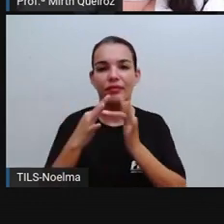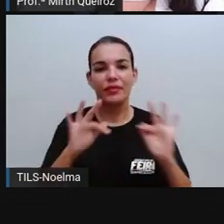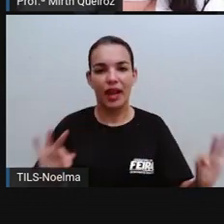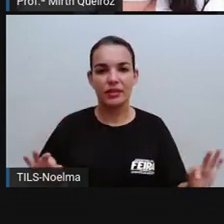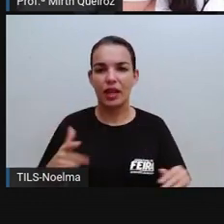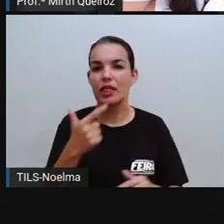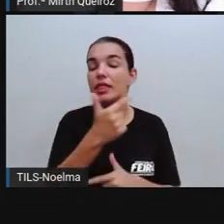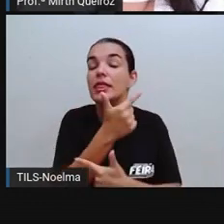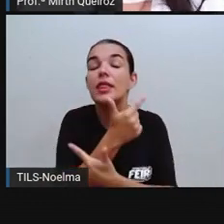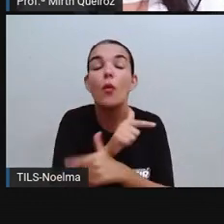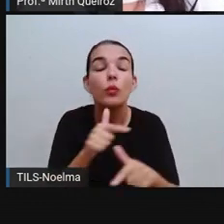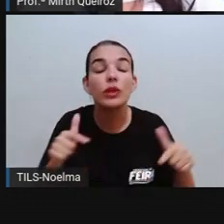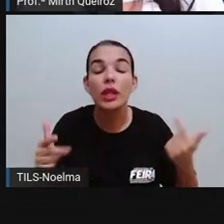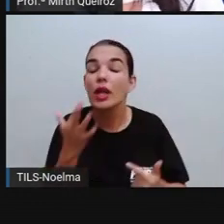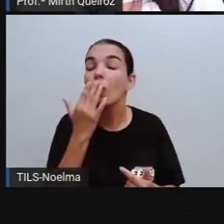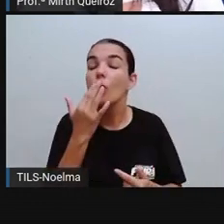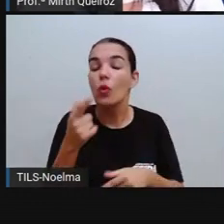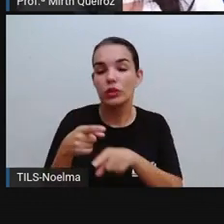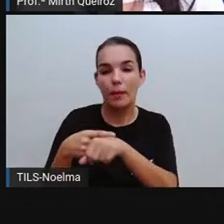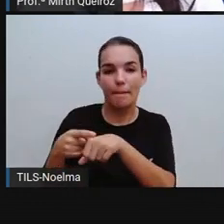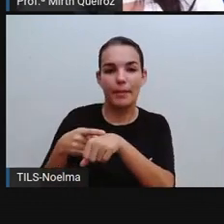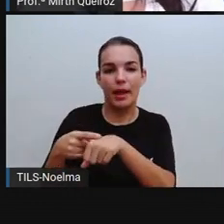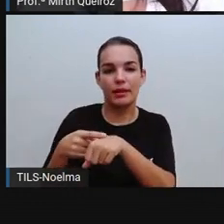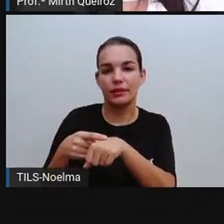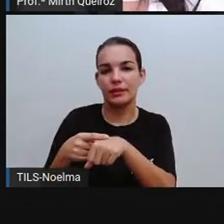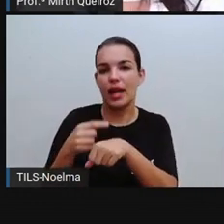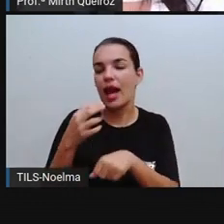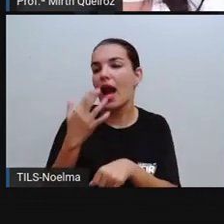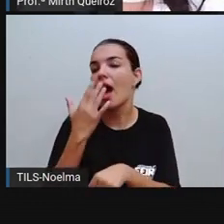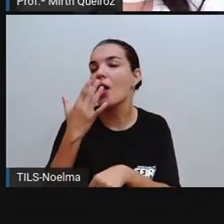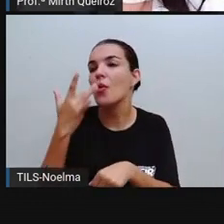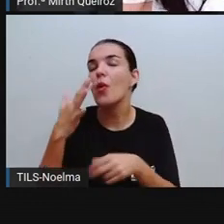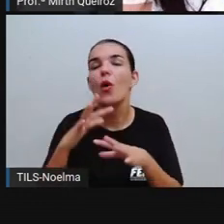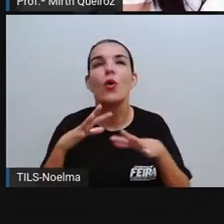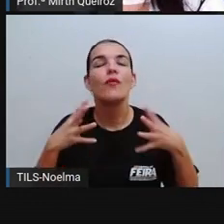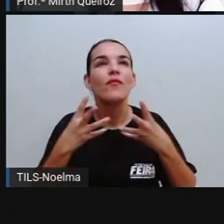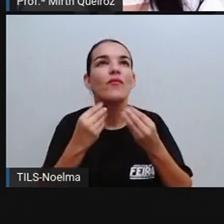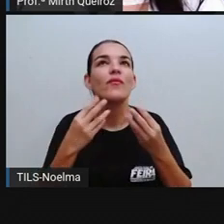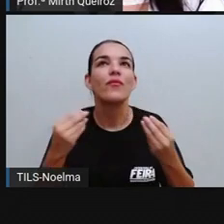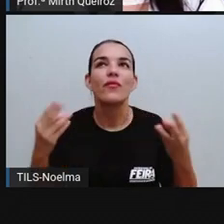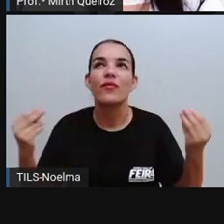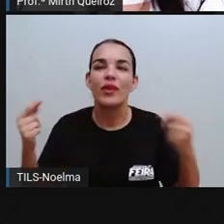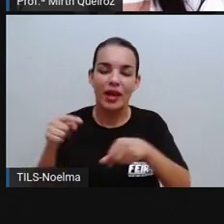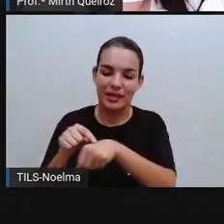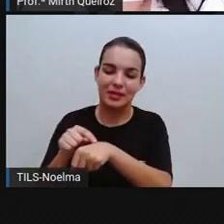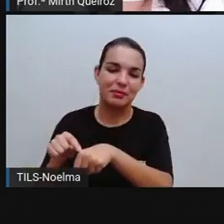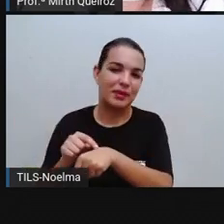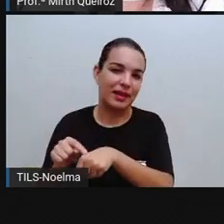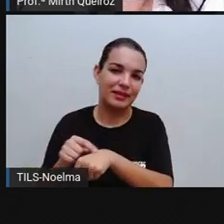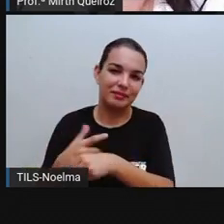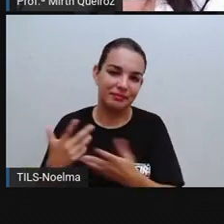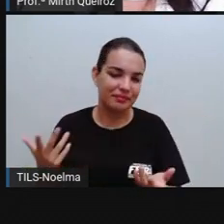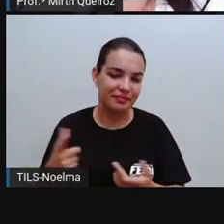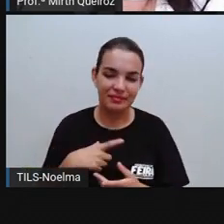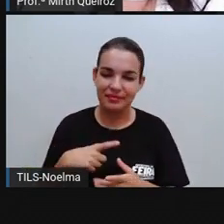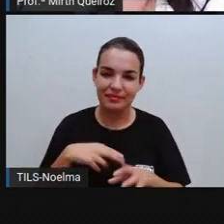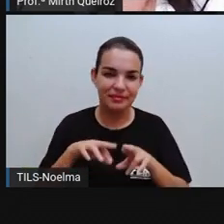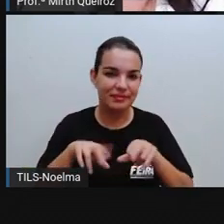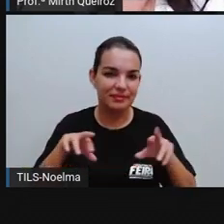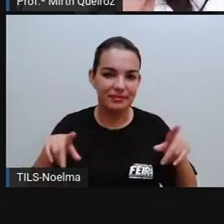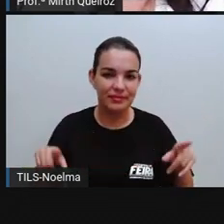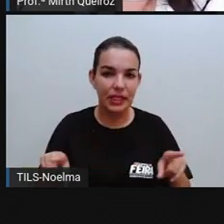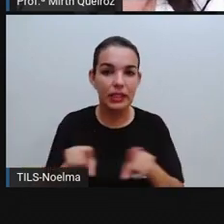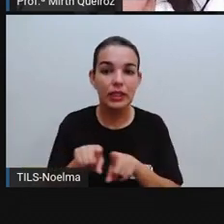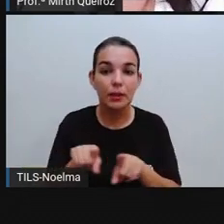uma vez que não existe uma única cor de pele. Nós temos várias tonalidades de pele. Então, pense um pouco